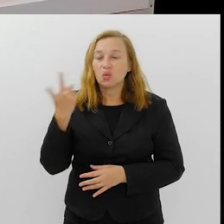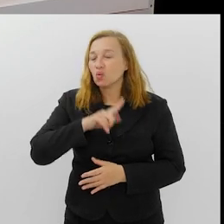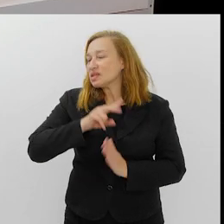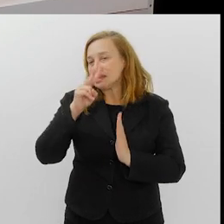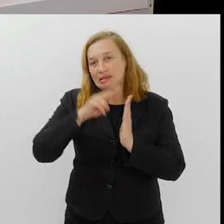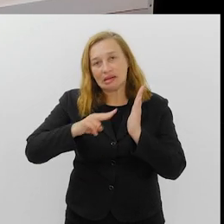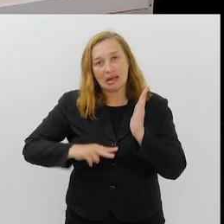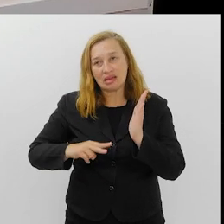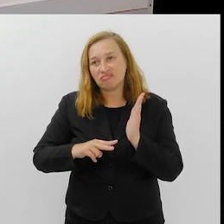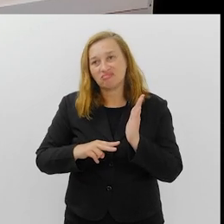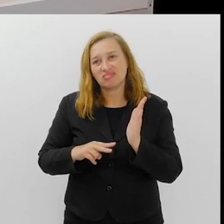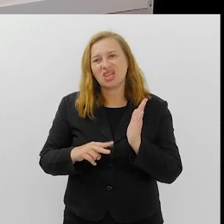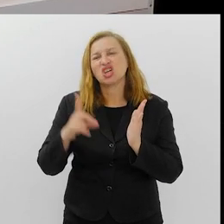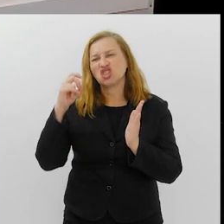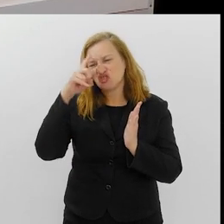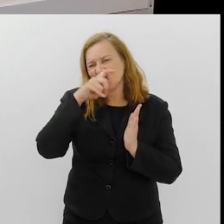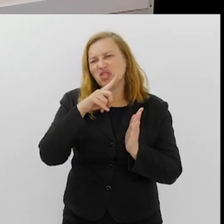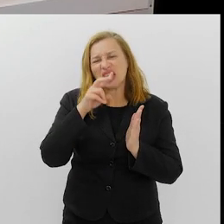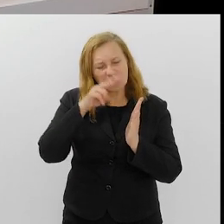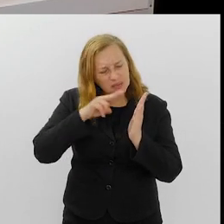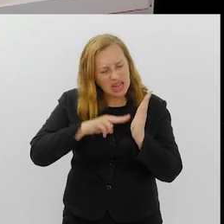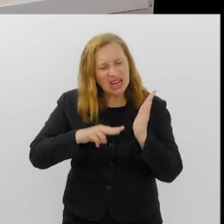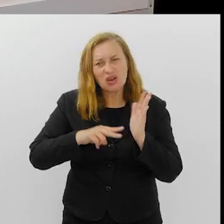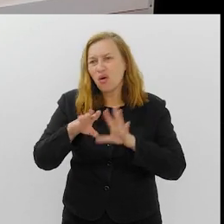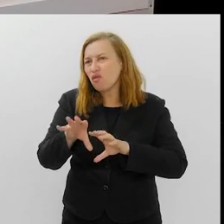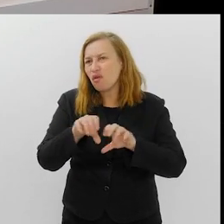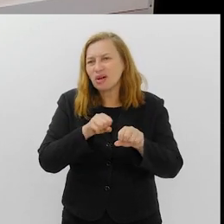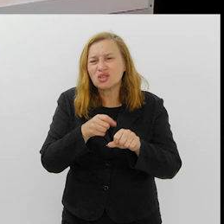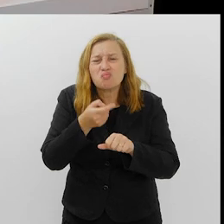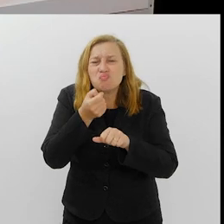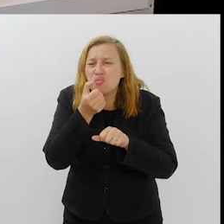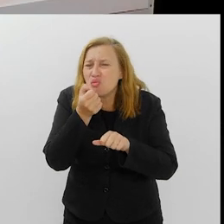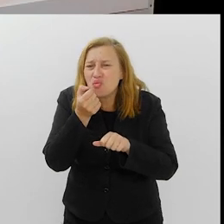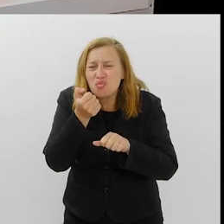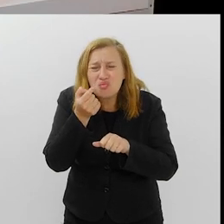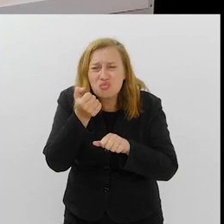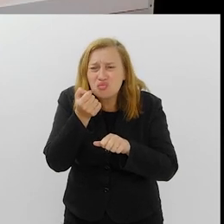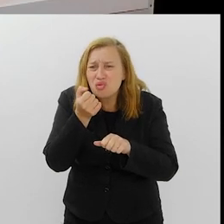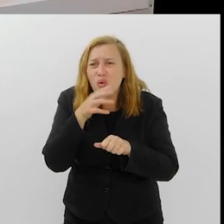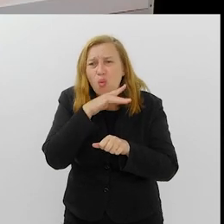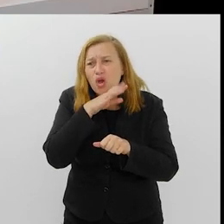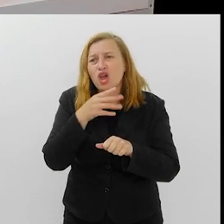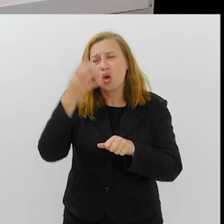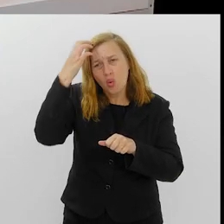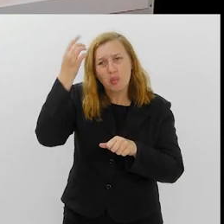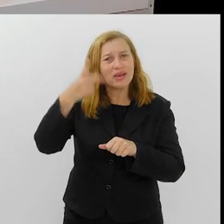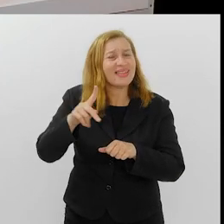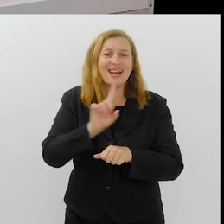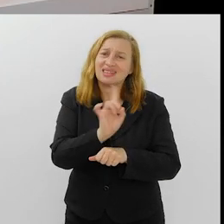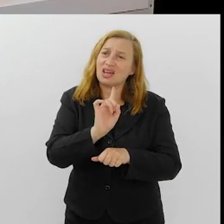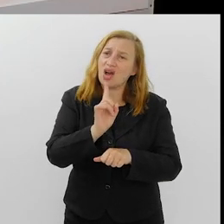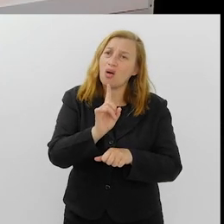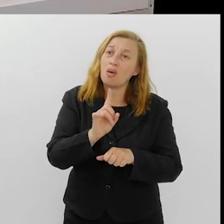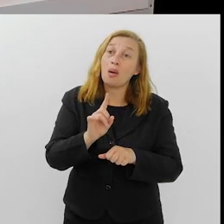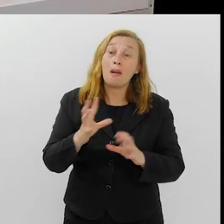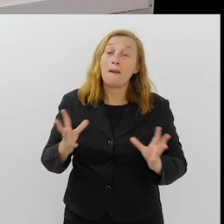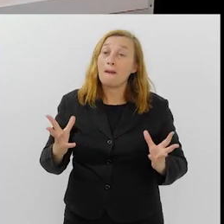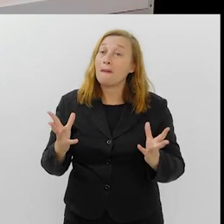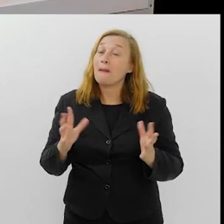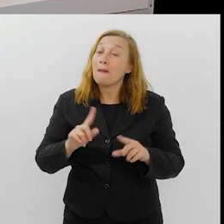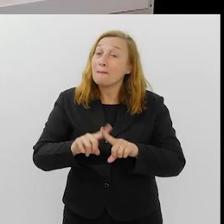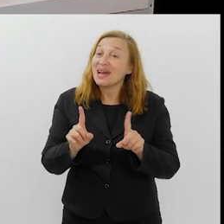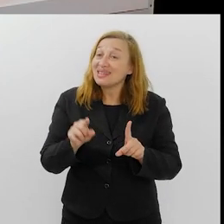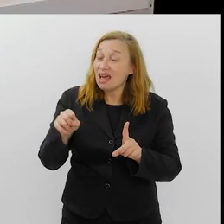mal conseguia ler a Maria Helena, tinha dificuldade até para ler. Ela teve uma formação muito ruim, não é culpa dela, mas ela era de uma